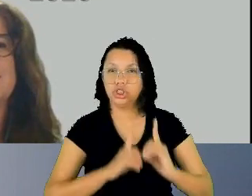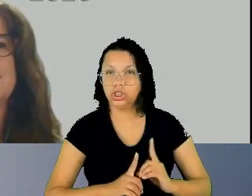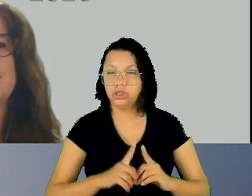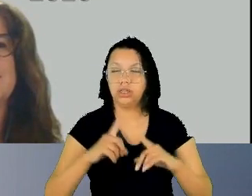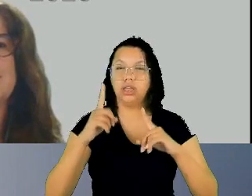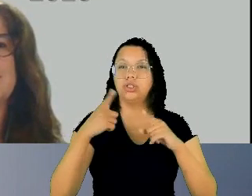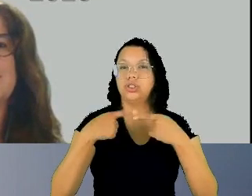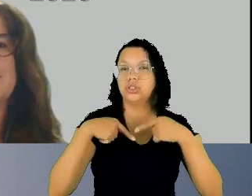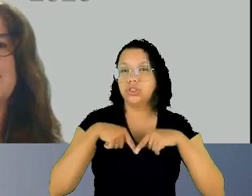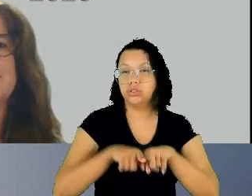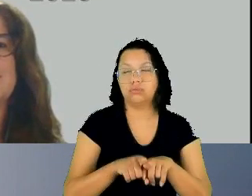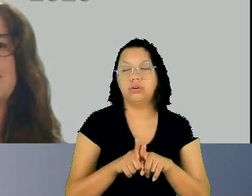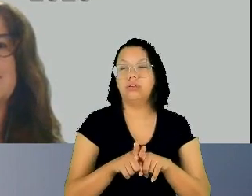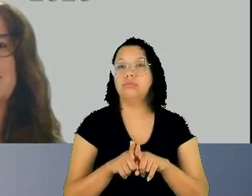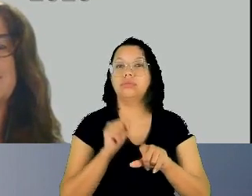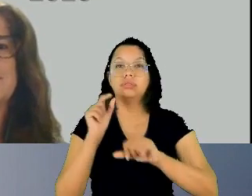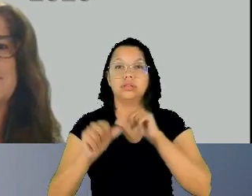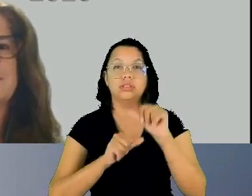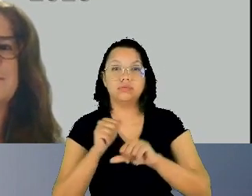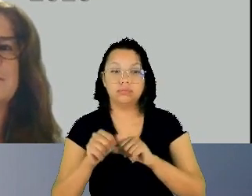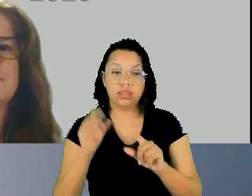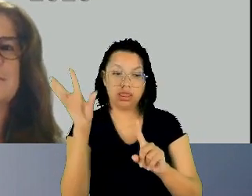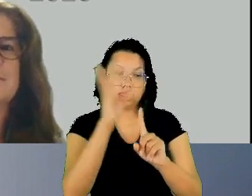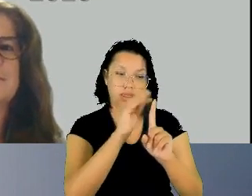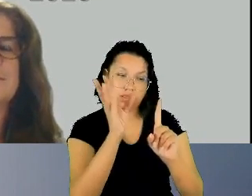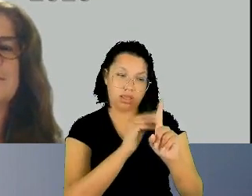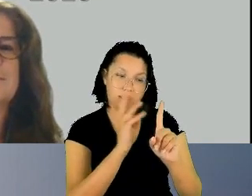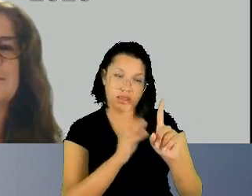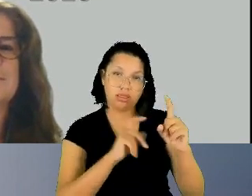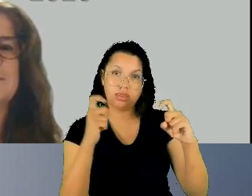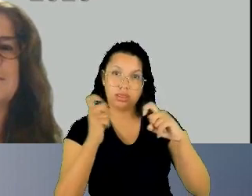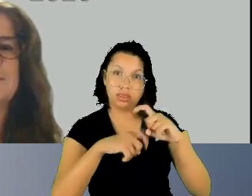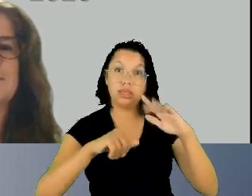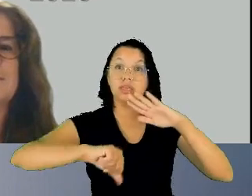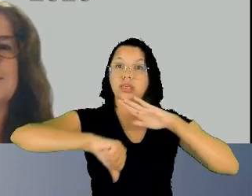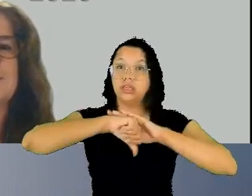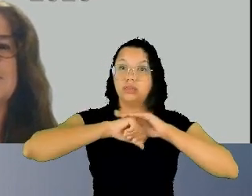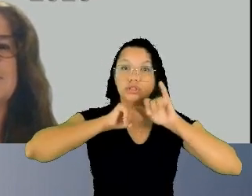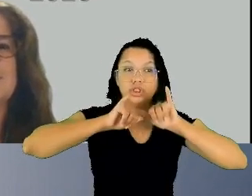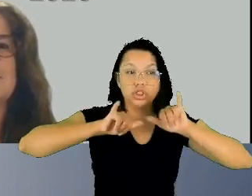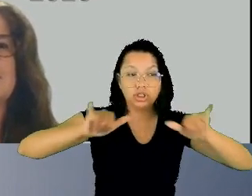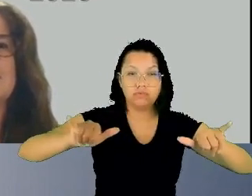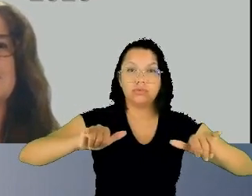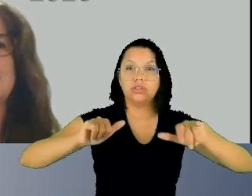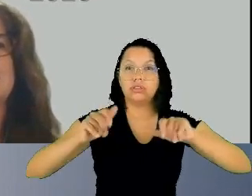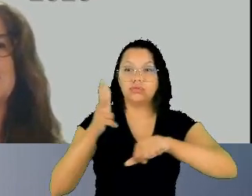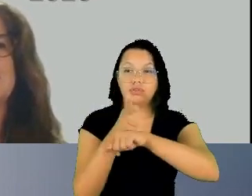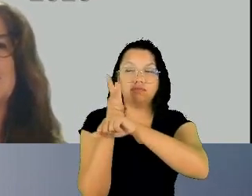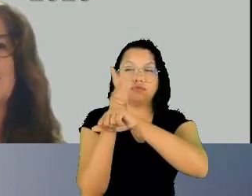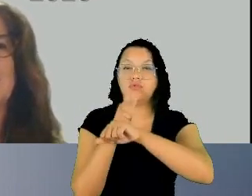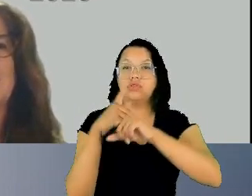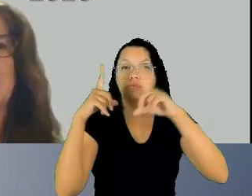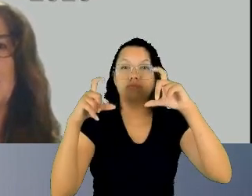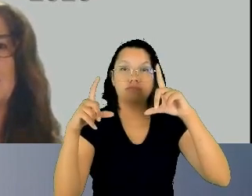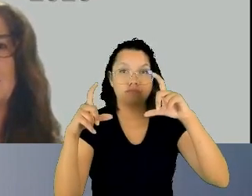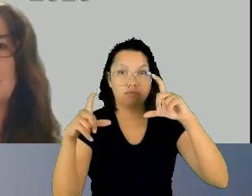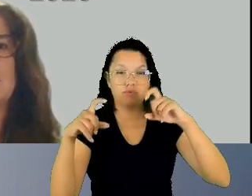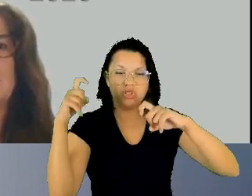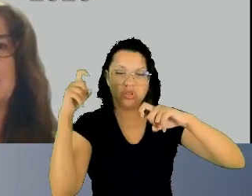importunação sexual de divulgação de cena de estupro fixando a natureza de ação pública